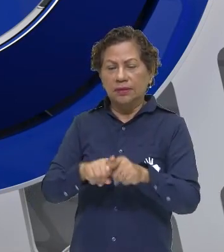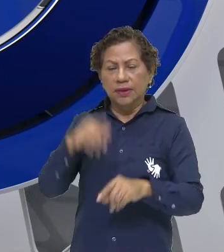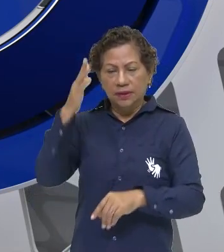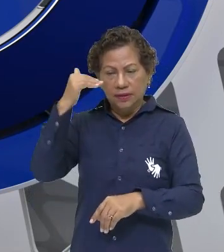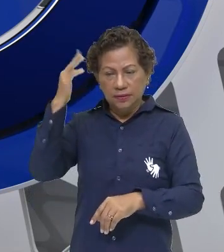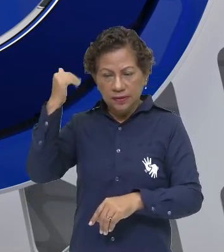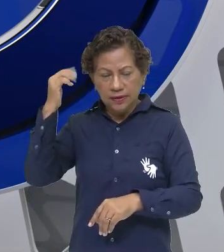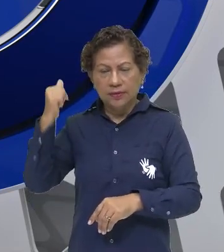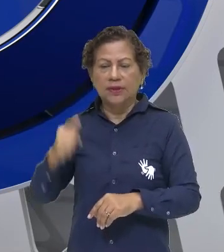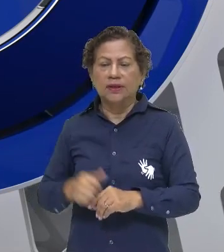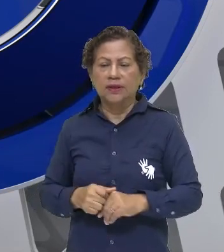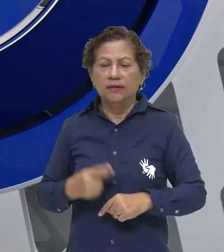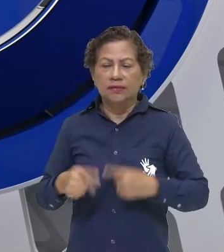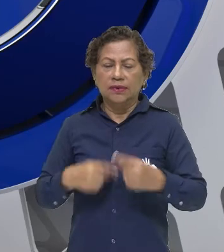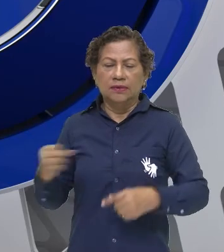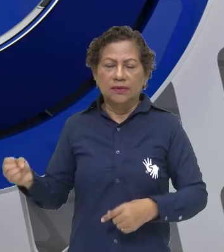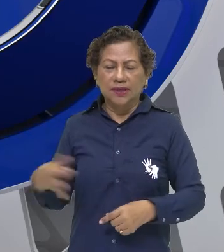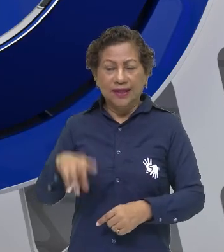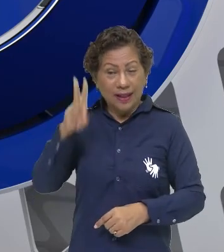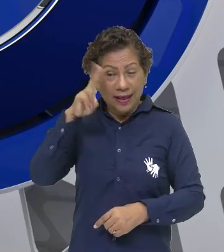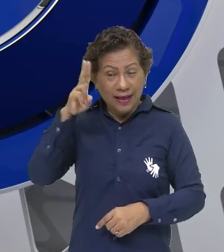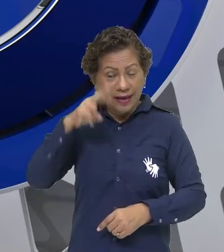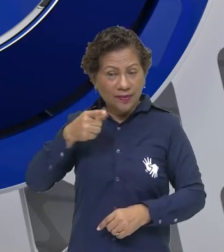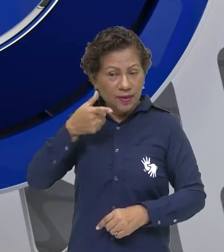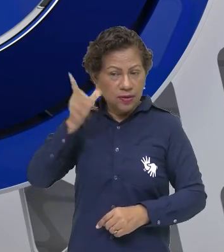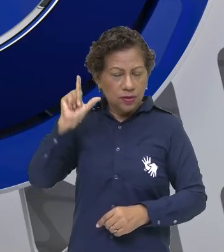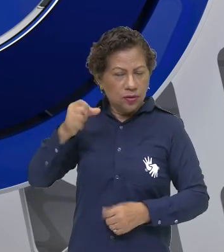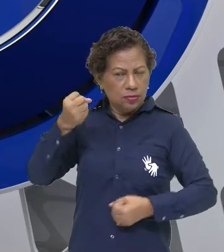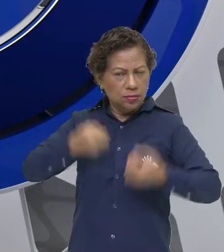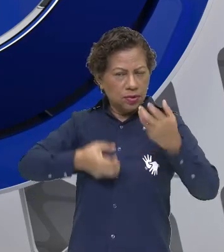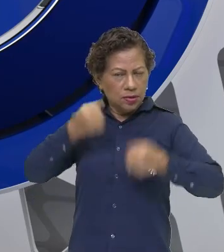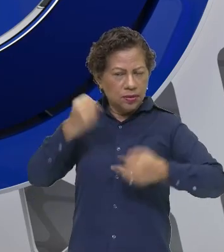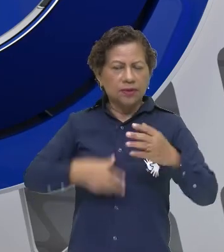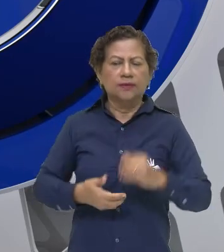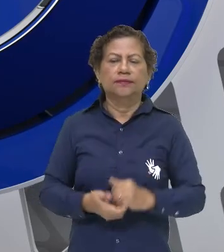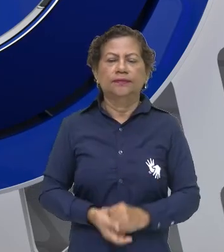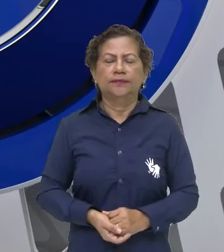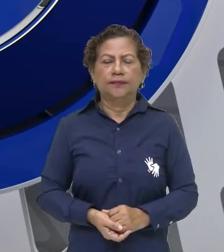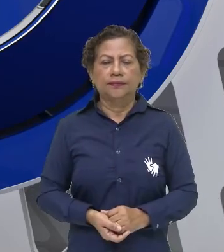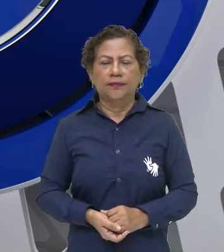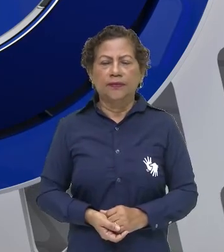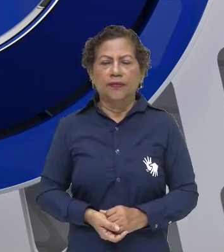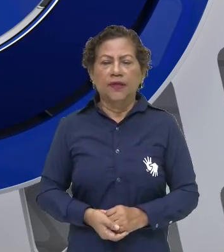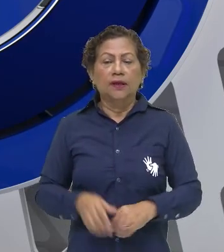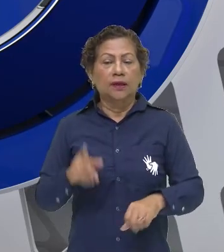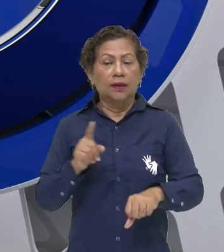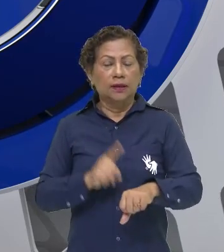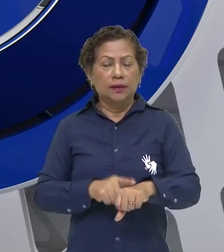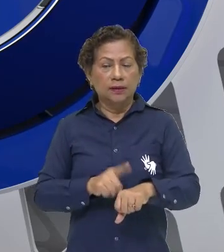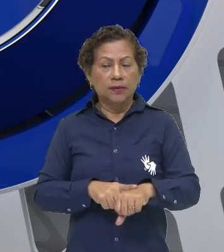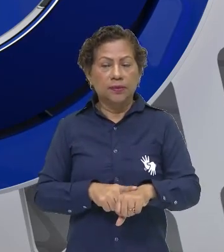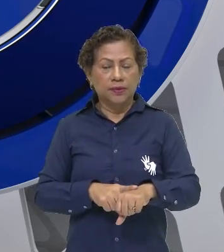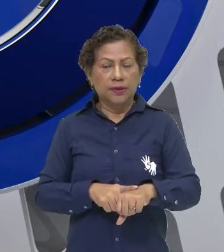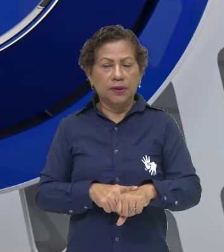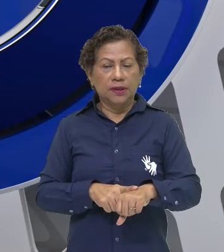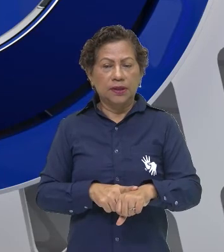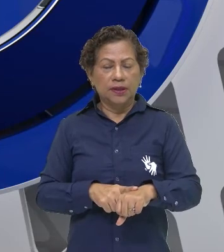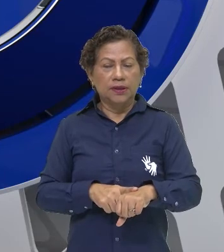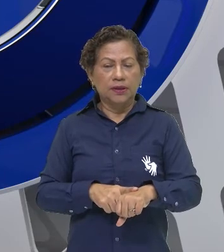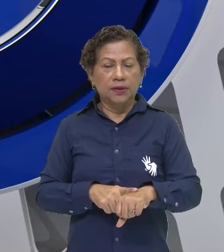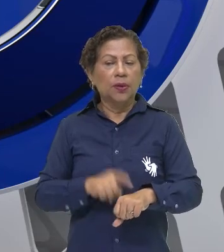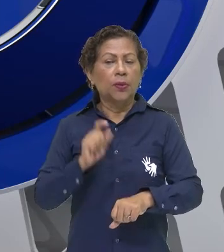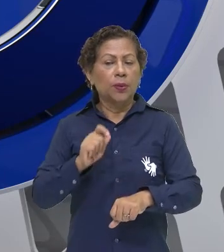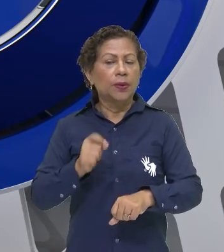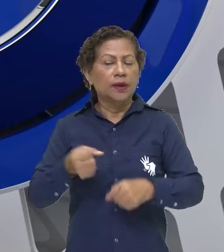Renascimento que nós falamos ontem na nossa aula. E aí, nós trazemos esse momento também, agora, a